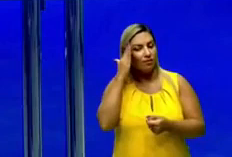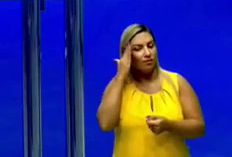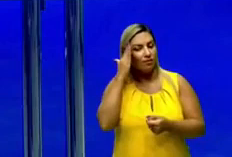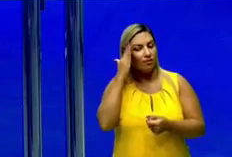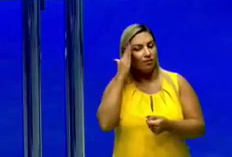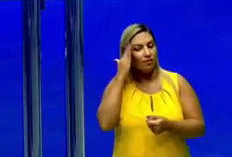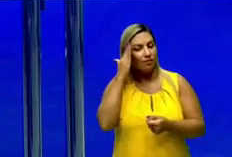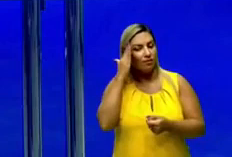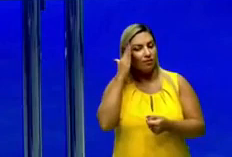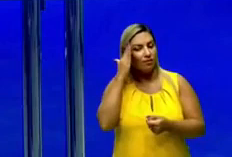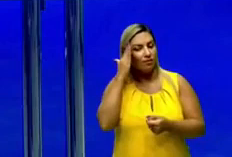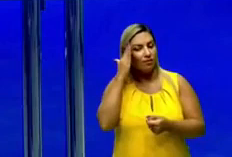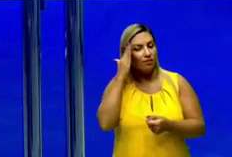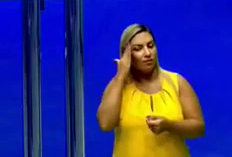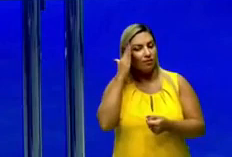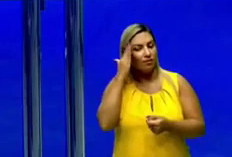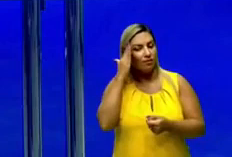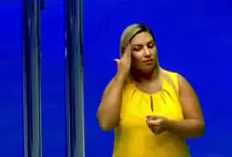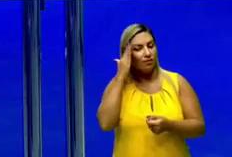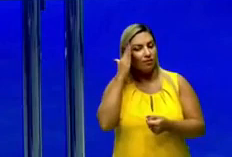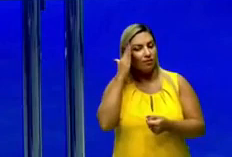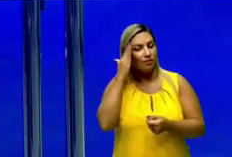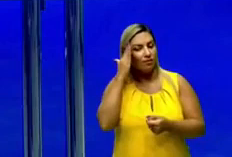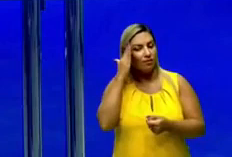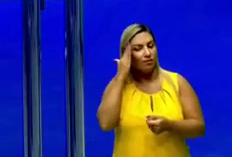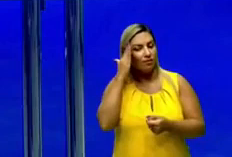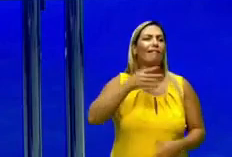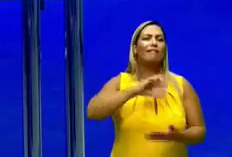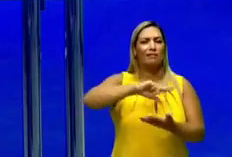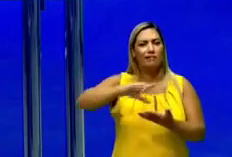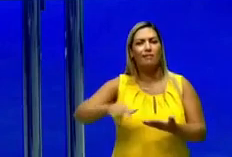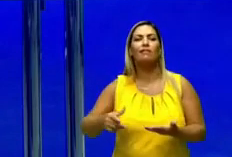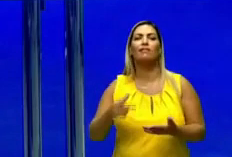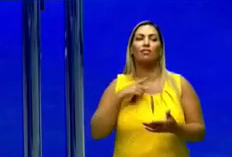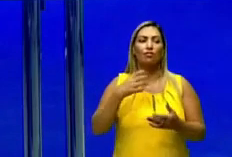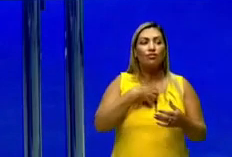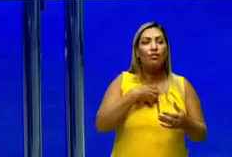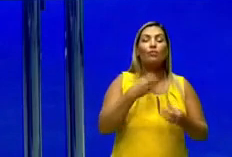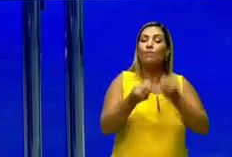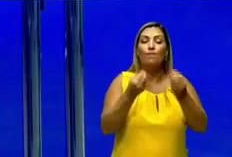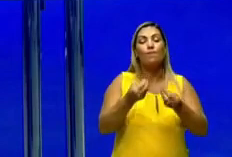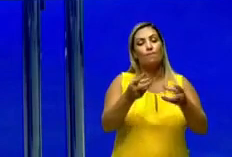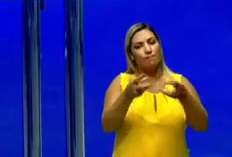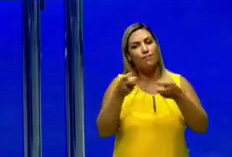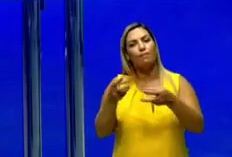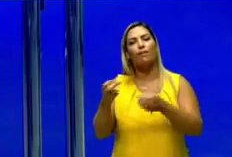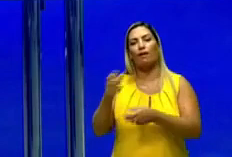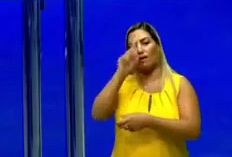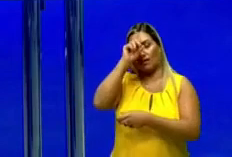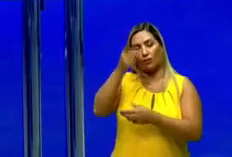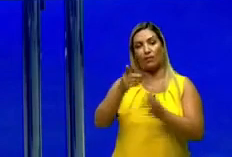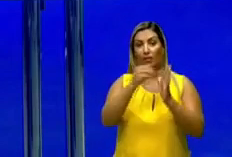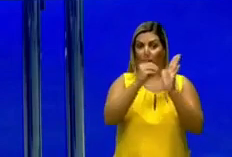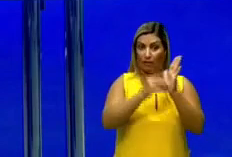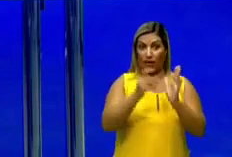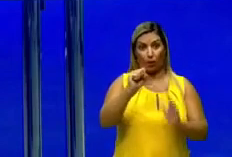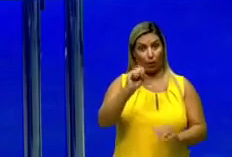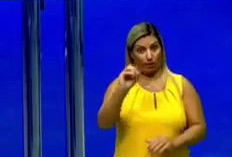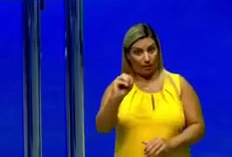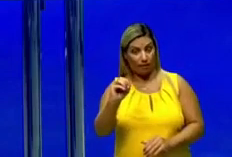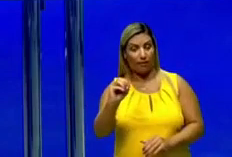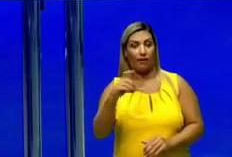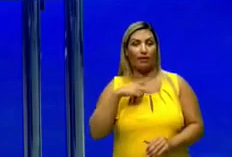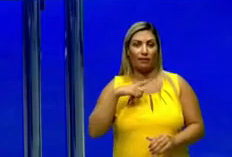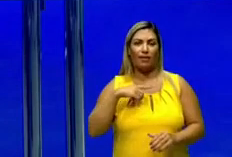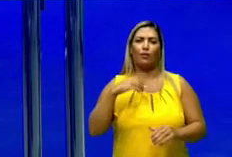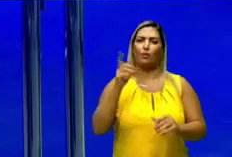e começa a ter o discurso a respeito de uma nova forma de explorar esses recursos. Na década de 80 vai surgir o termo